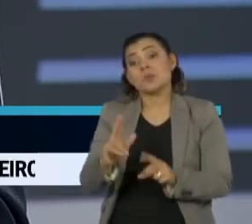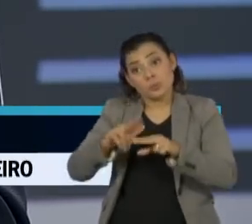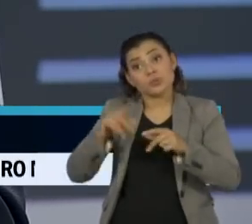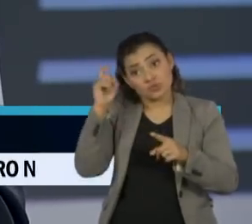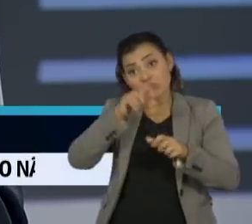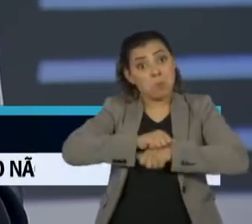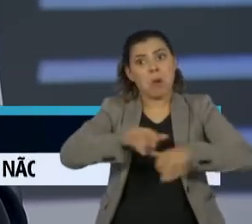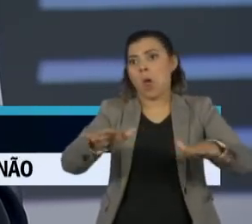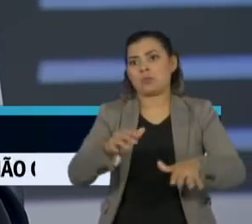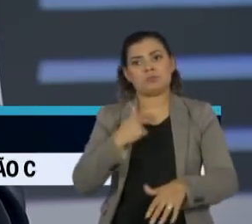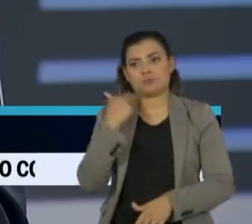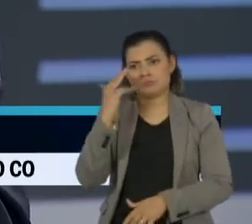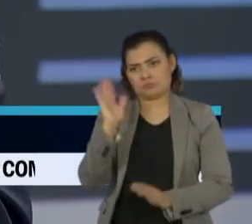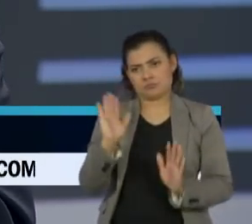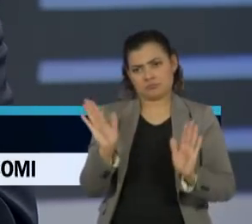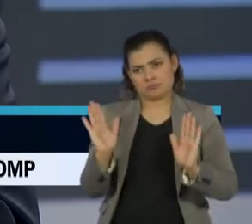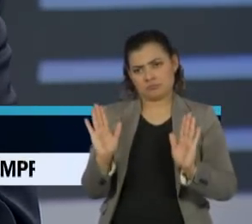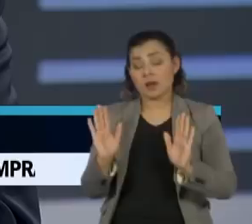país.